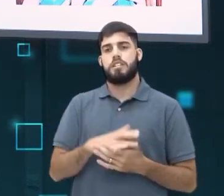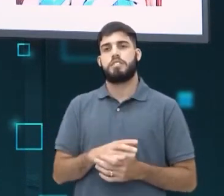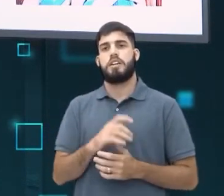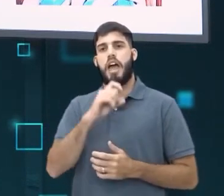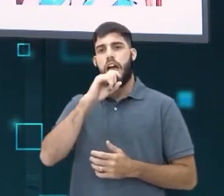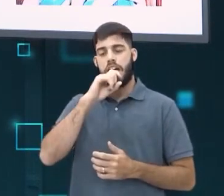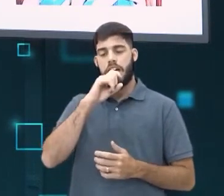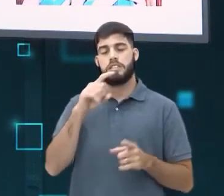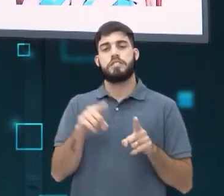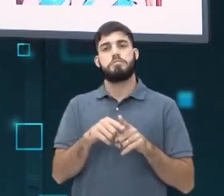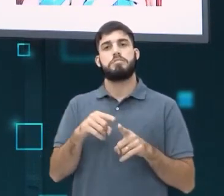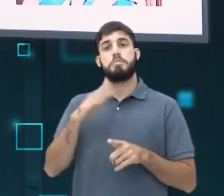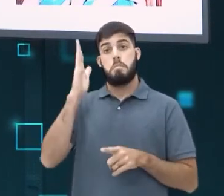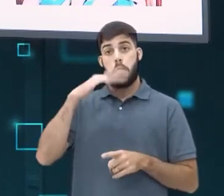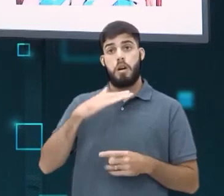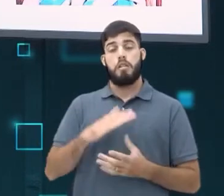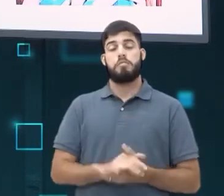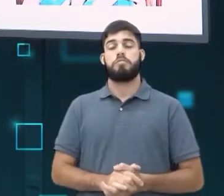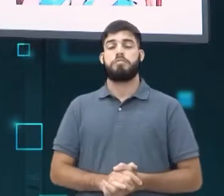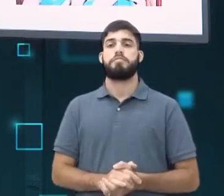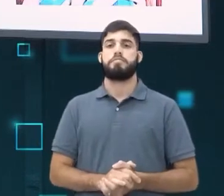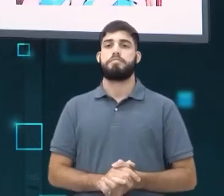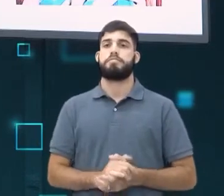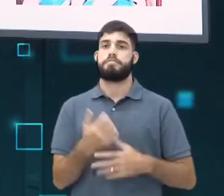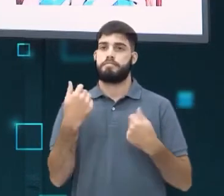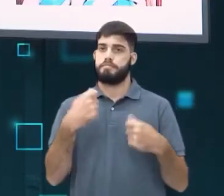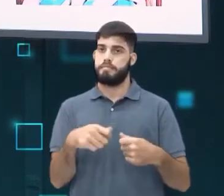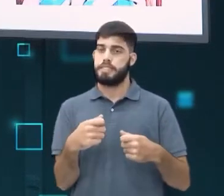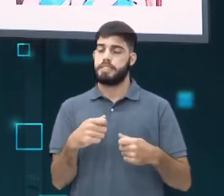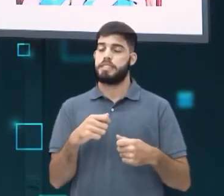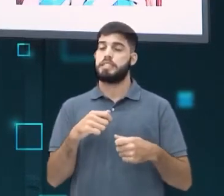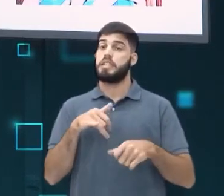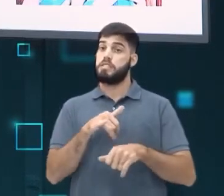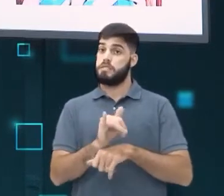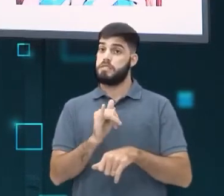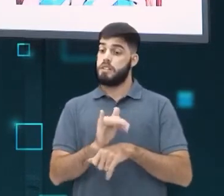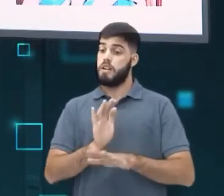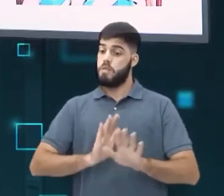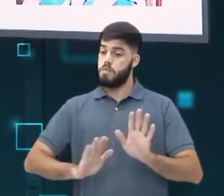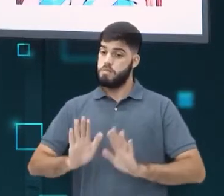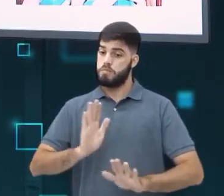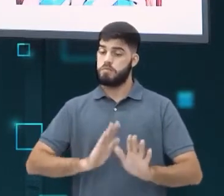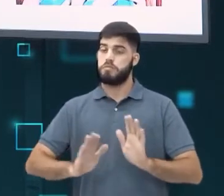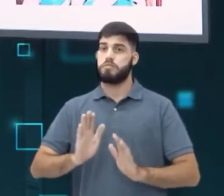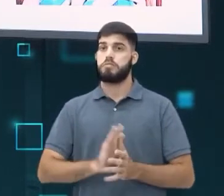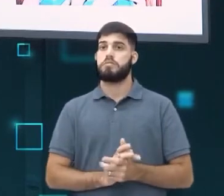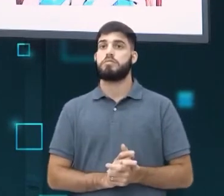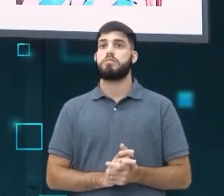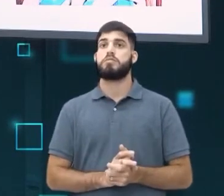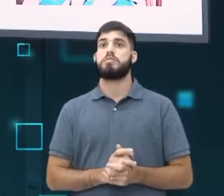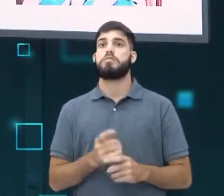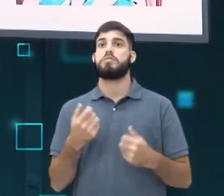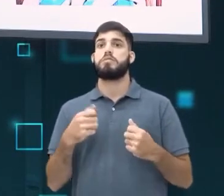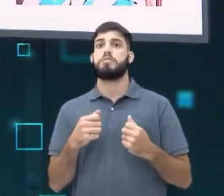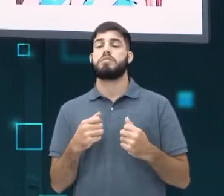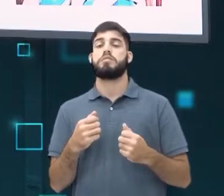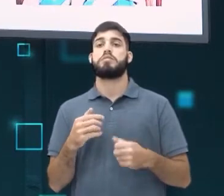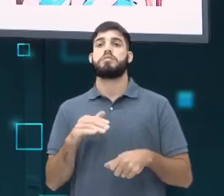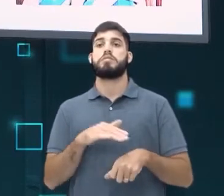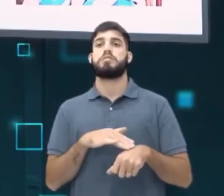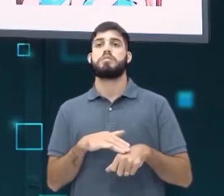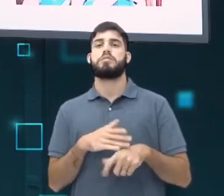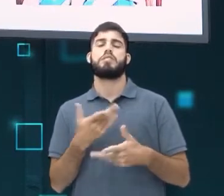invejosa e malvada. Então, assim, precisa existir um filtro. As pessoas precisam comentar coisas